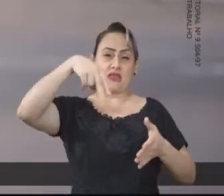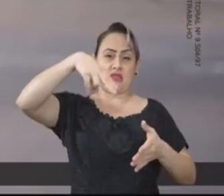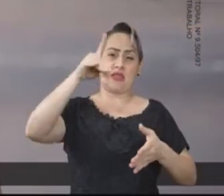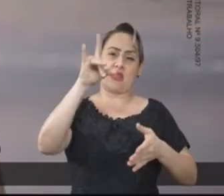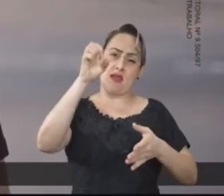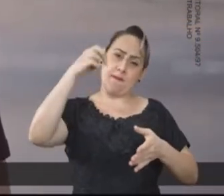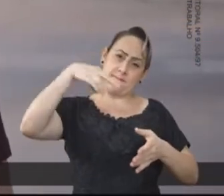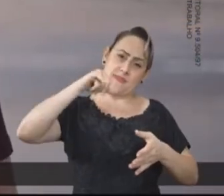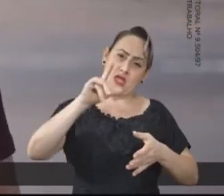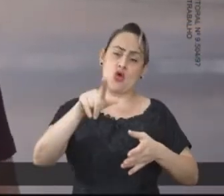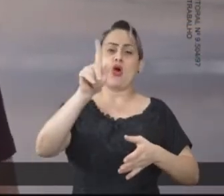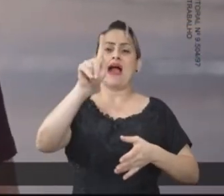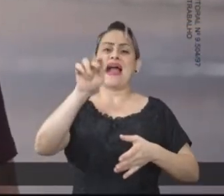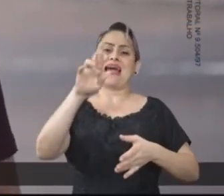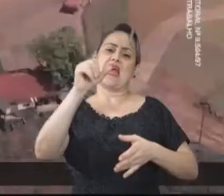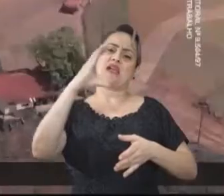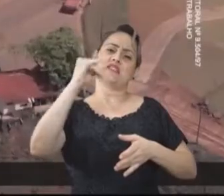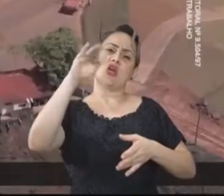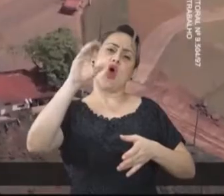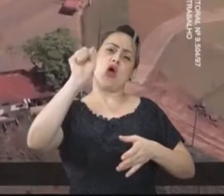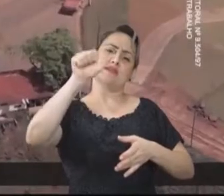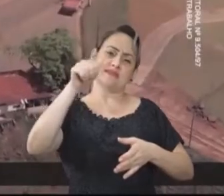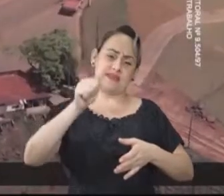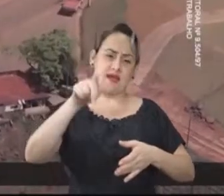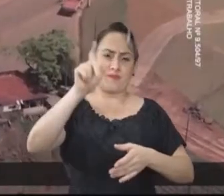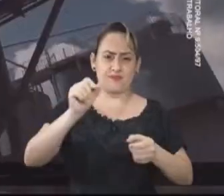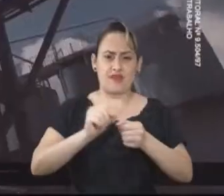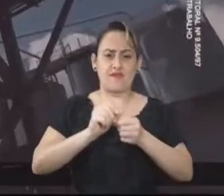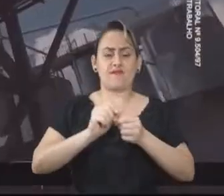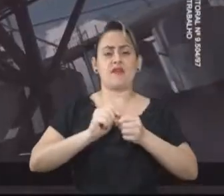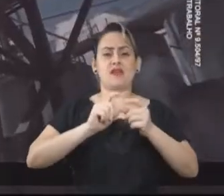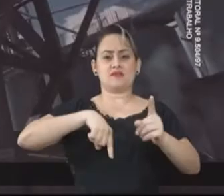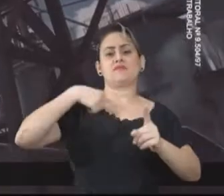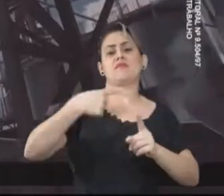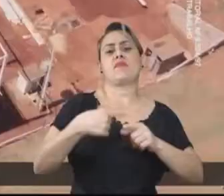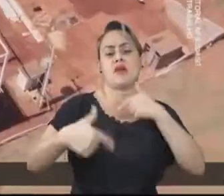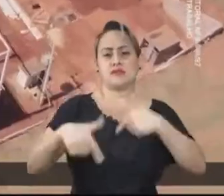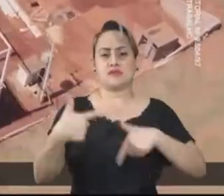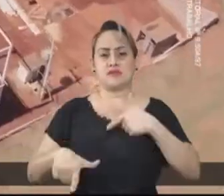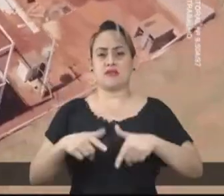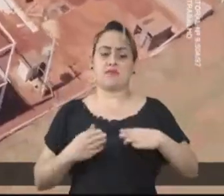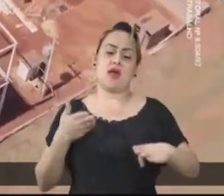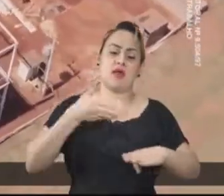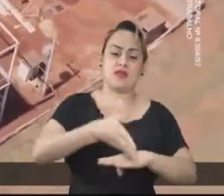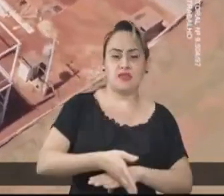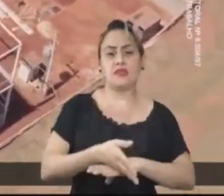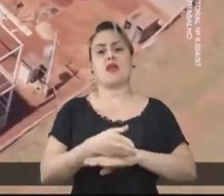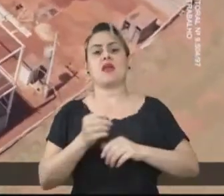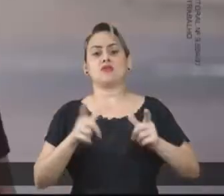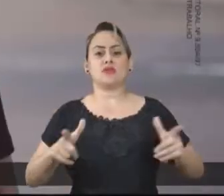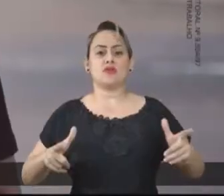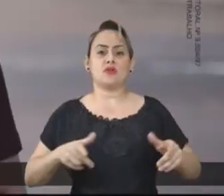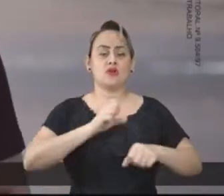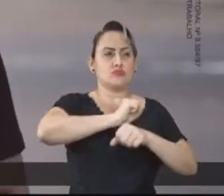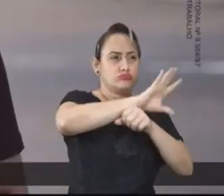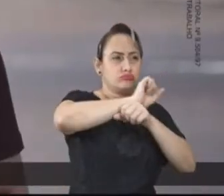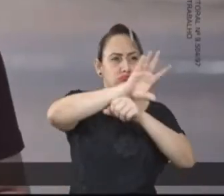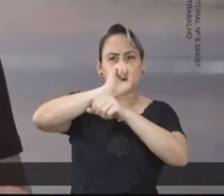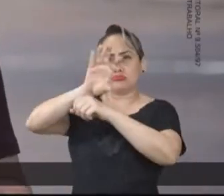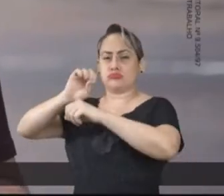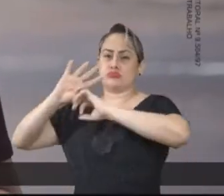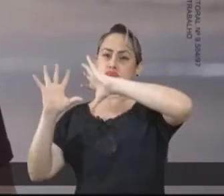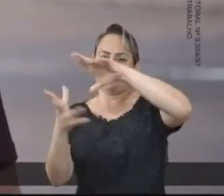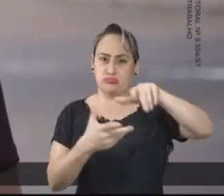empregos. E eu estou aqui na Indemil, em Graciosa, uma indústria que construiu novas fábricas dentro das suas instalações e que exporta seus